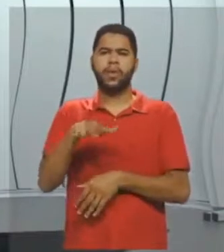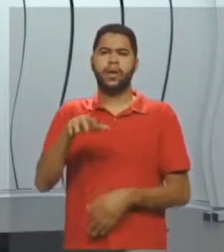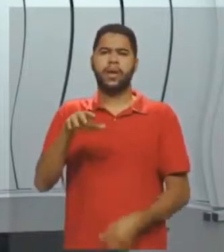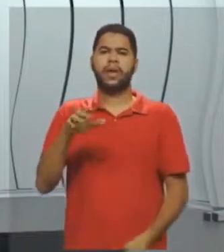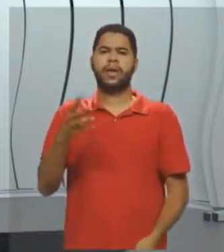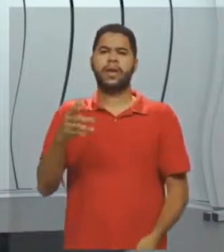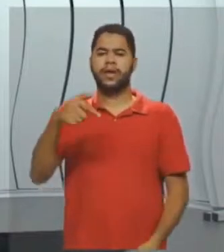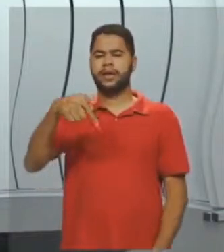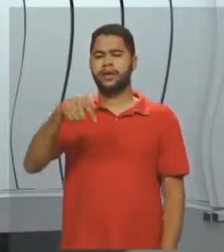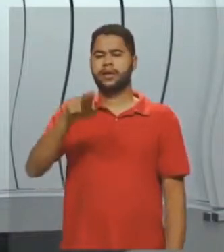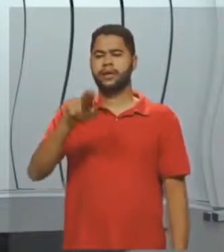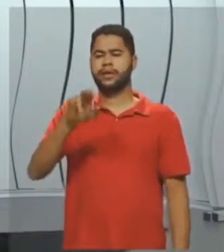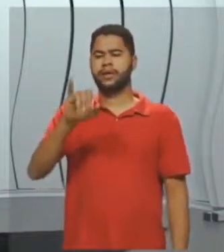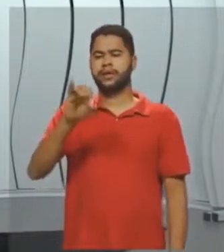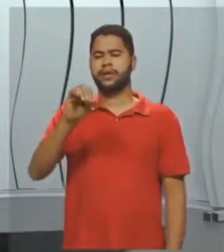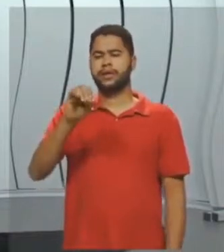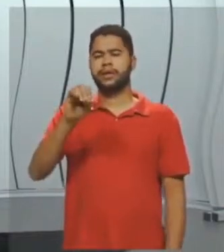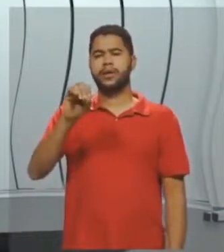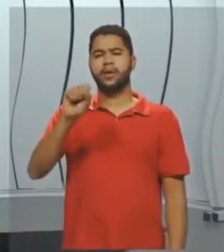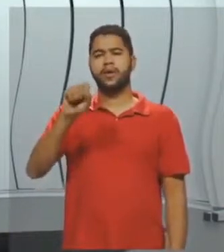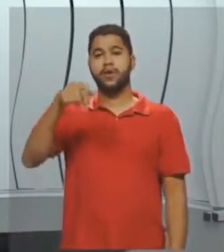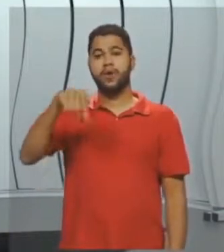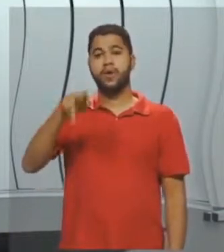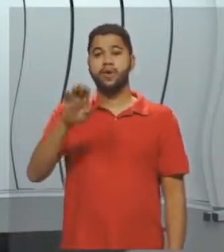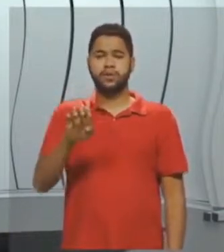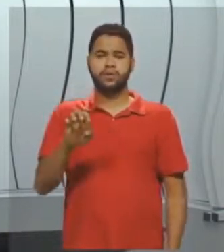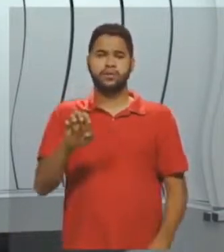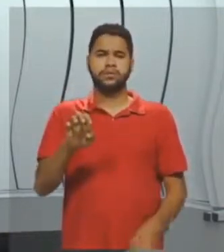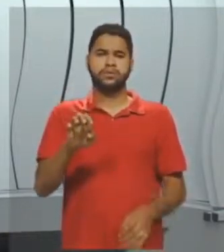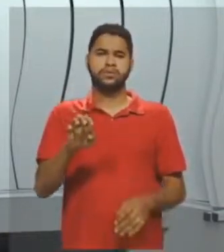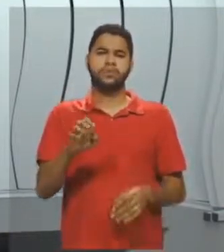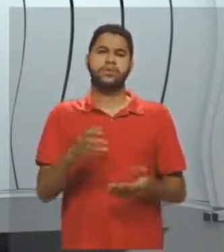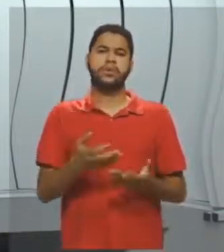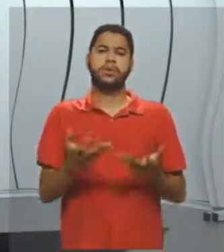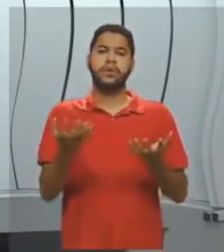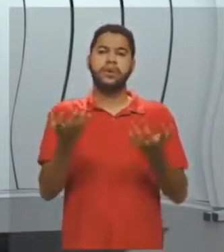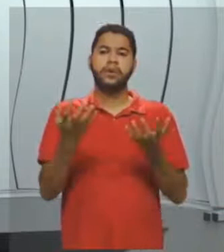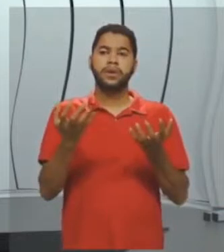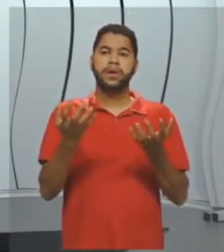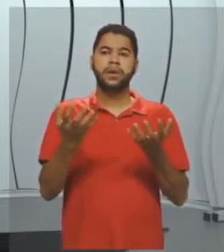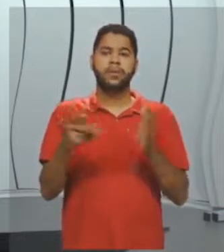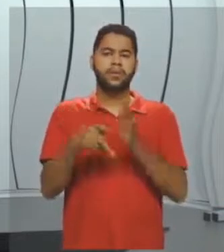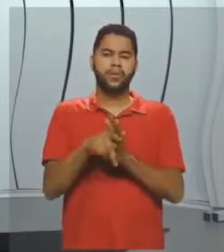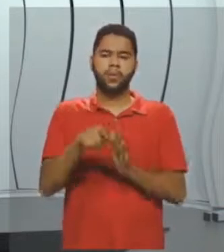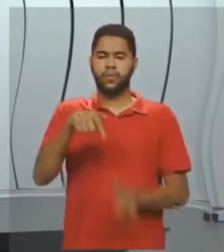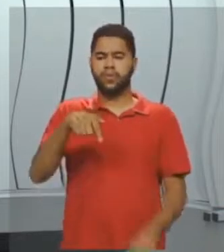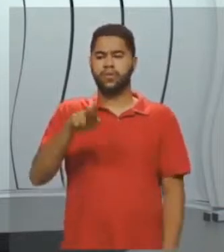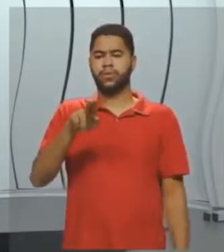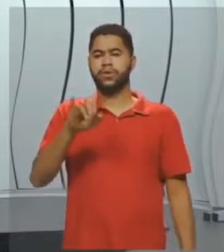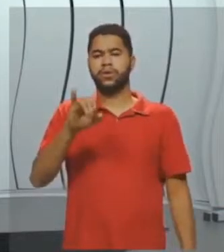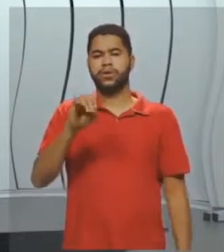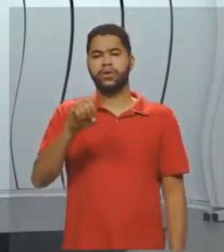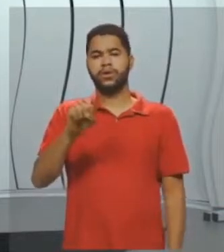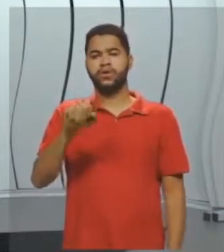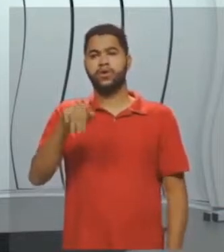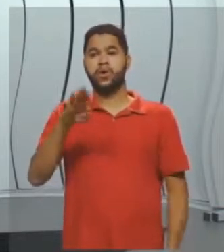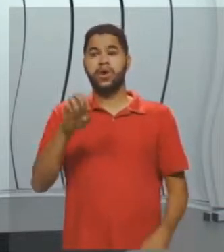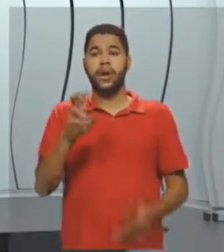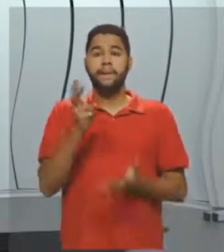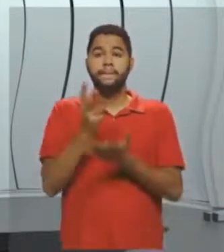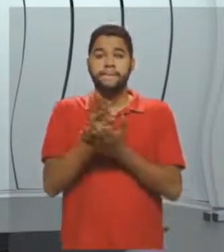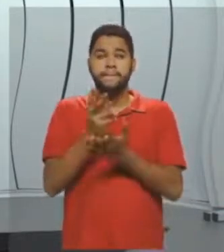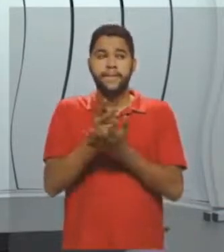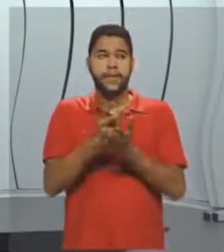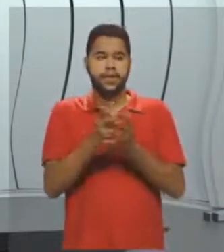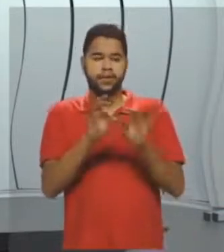artesiano, né? Mas a lógica é a mesma. Se eu quero construir um quiosque que fique a mesma medida de